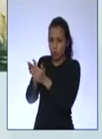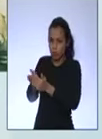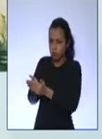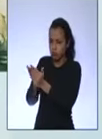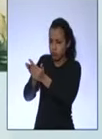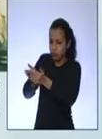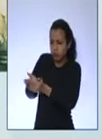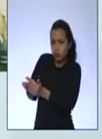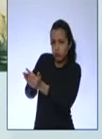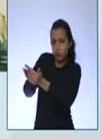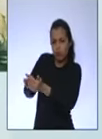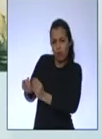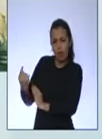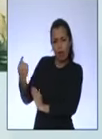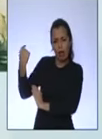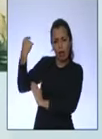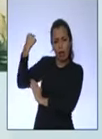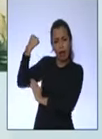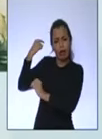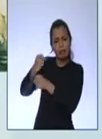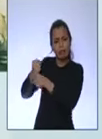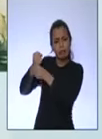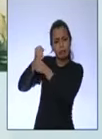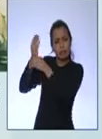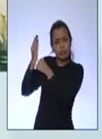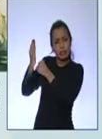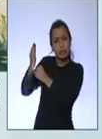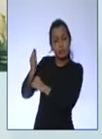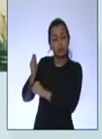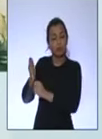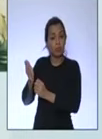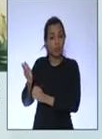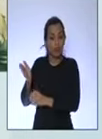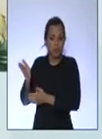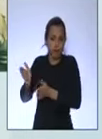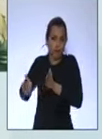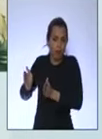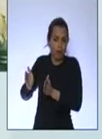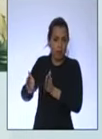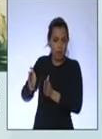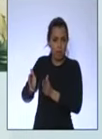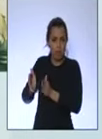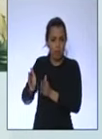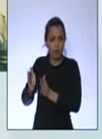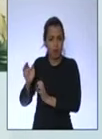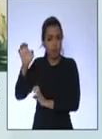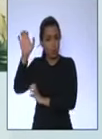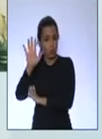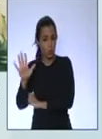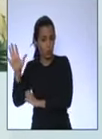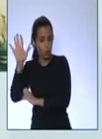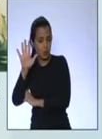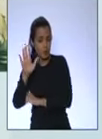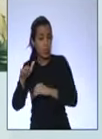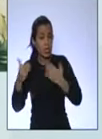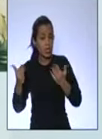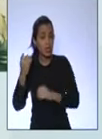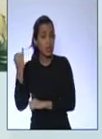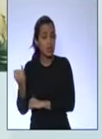muito utilizada na época e que mostra o poderio na época europeu. Então, o que é importante da gente ressaltar?